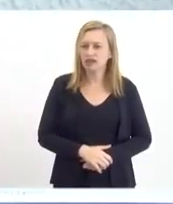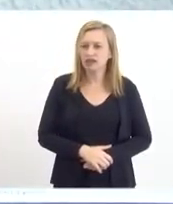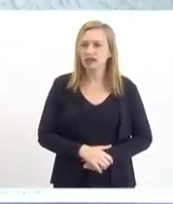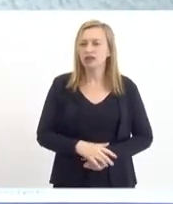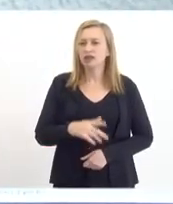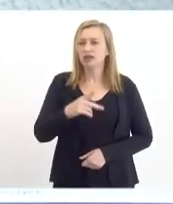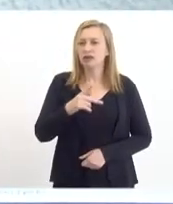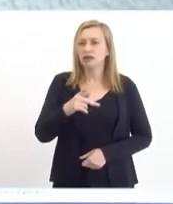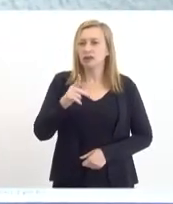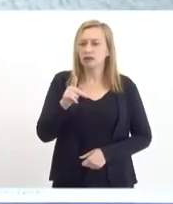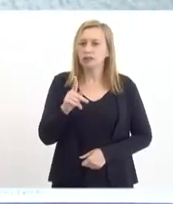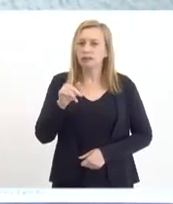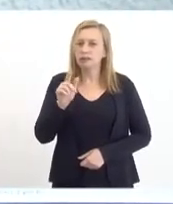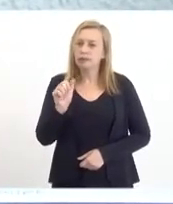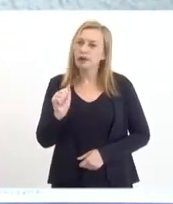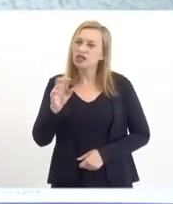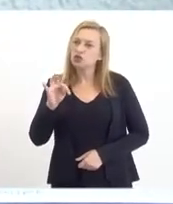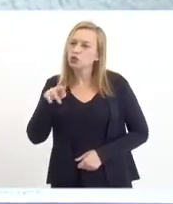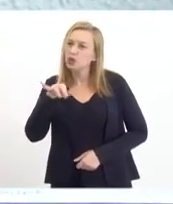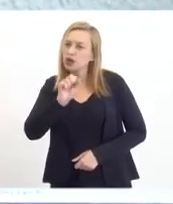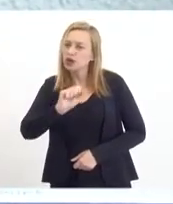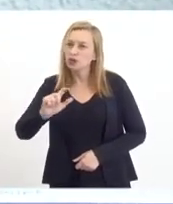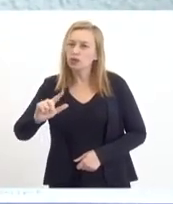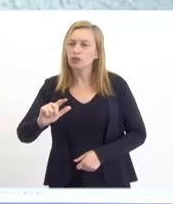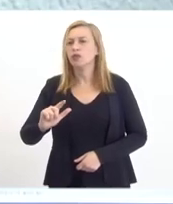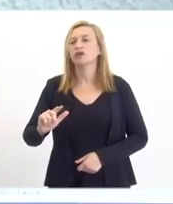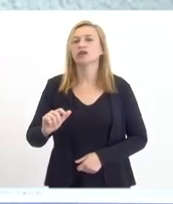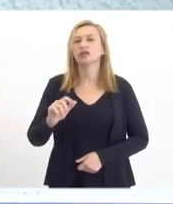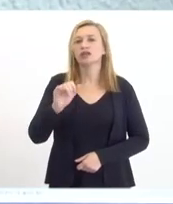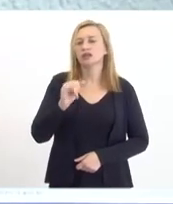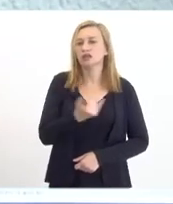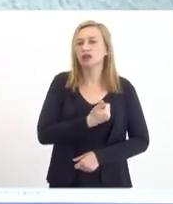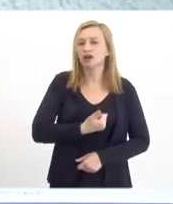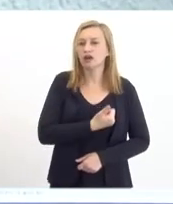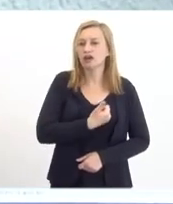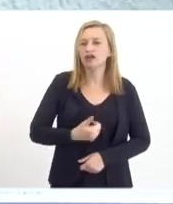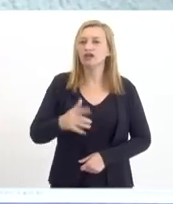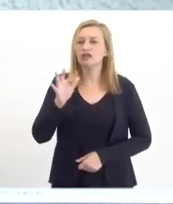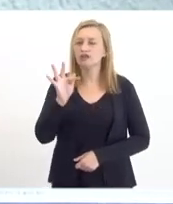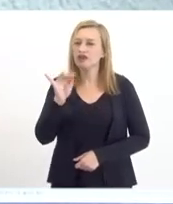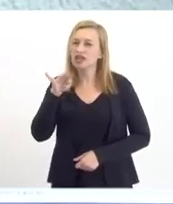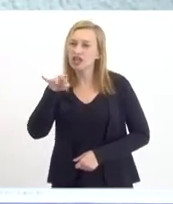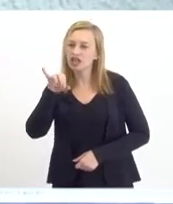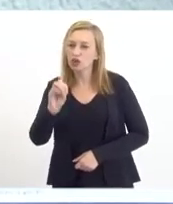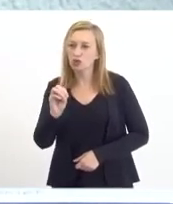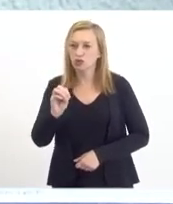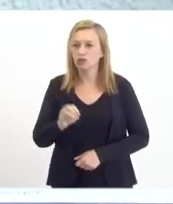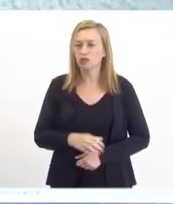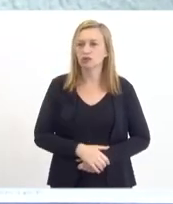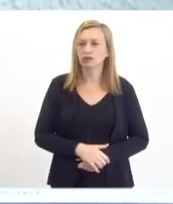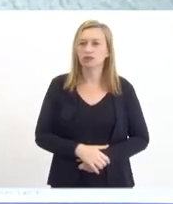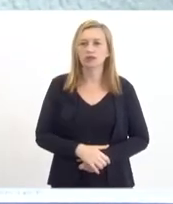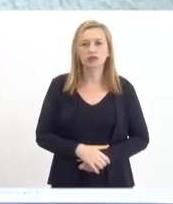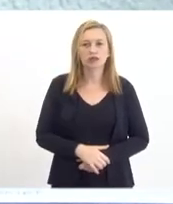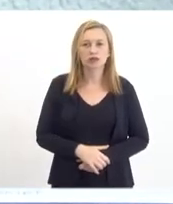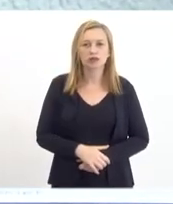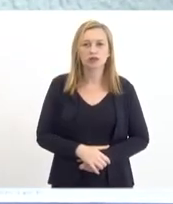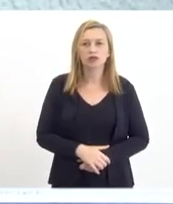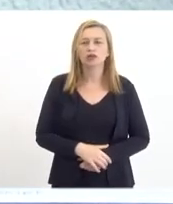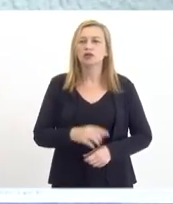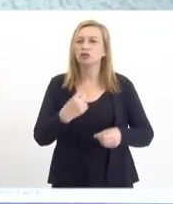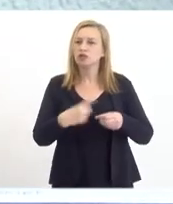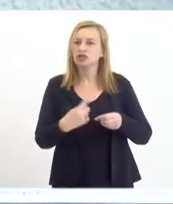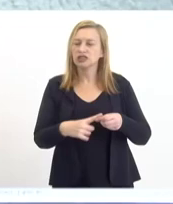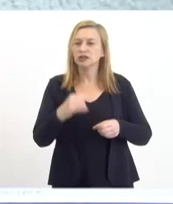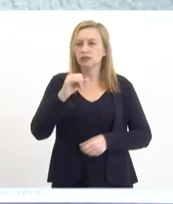de Itaguaí, Frederico Antônio, secretário municipal do gabinete do município de